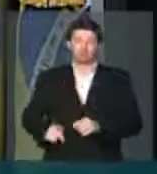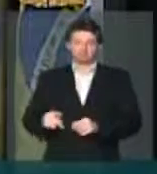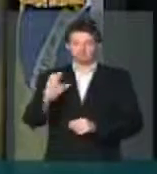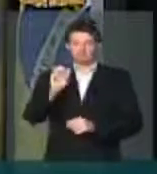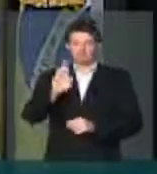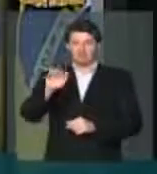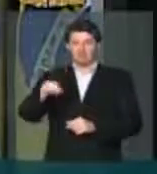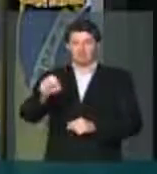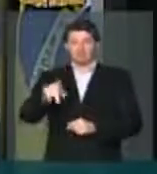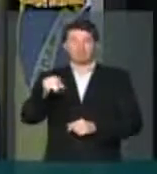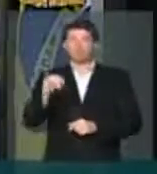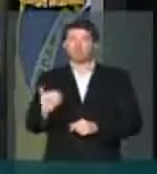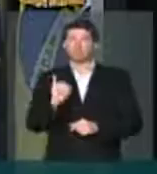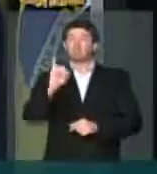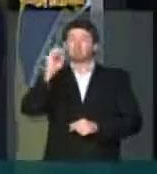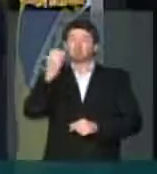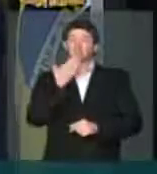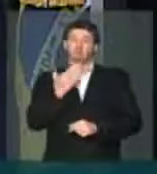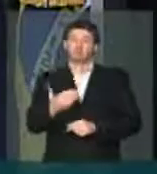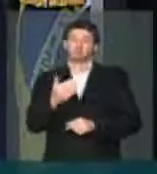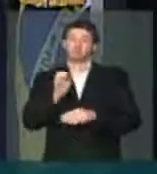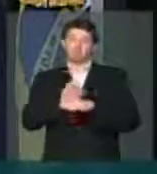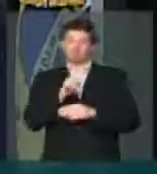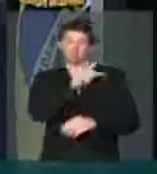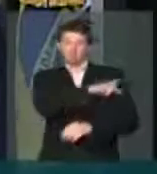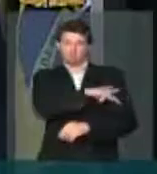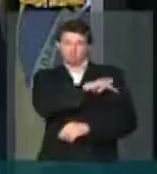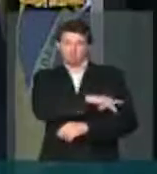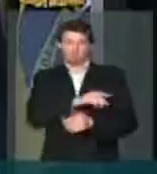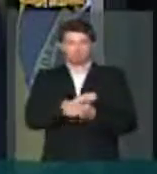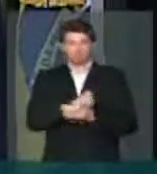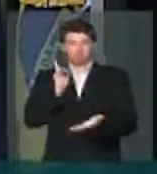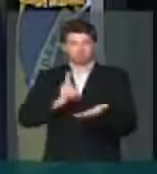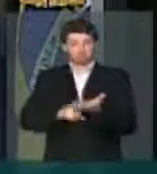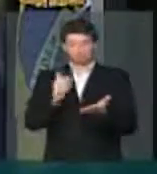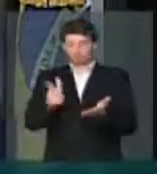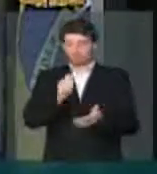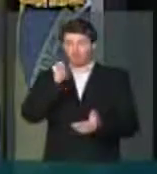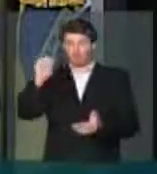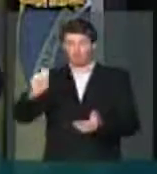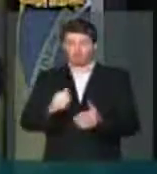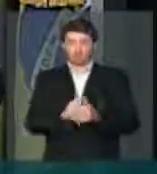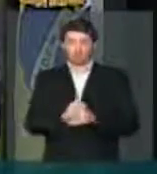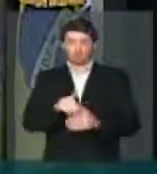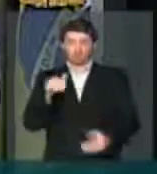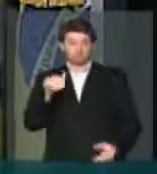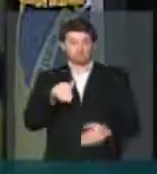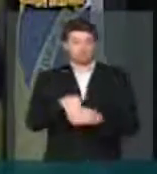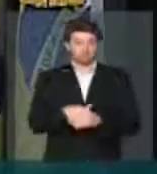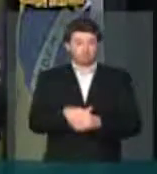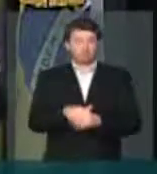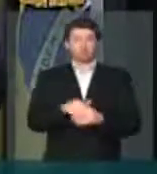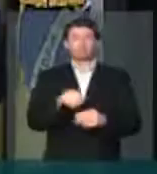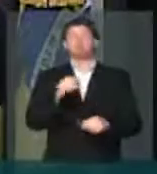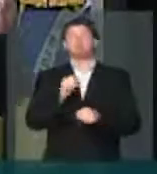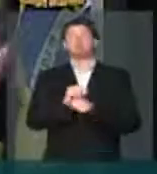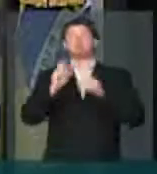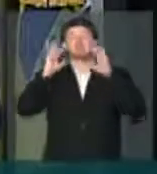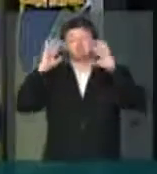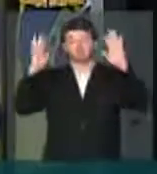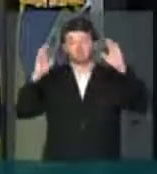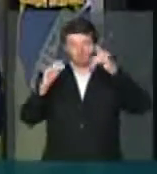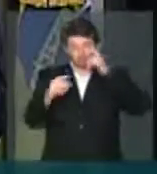fundamental para o estado do Piauí. Se já está marcado para abril a votação tão aguardada e tão